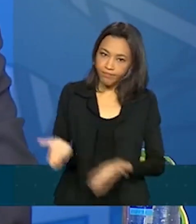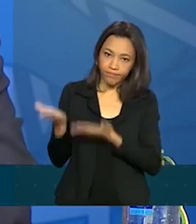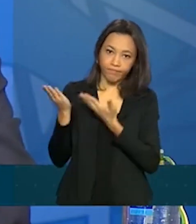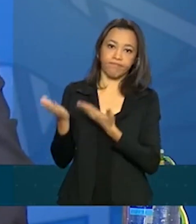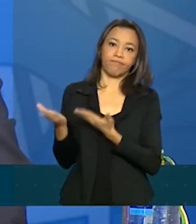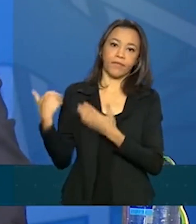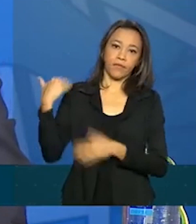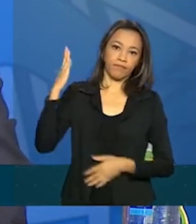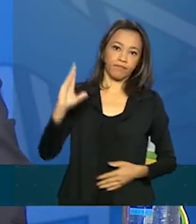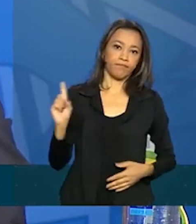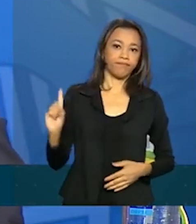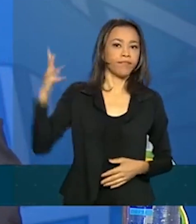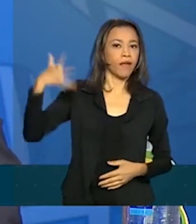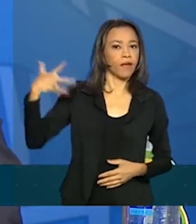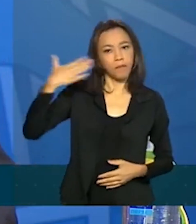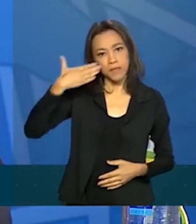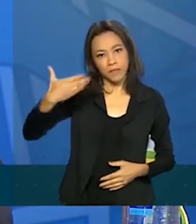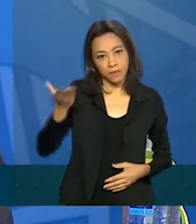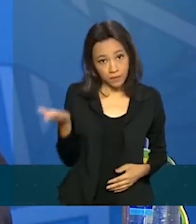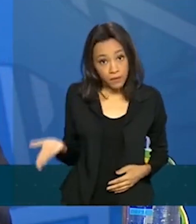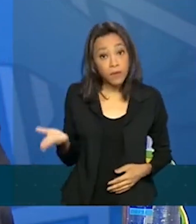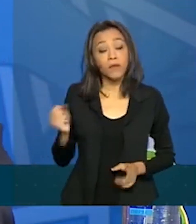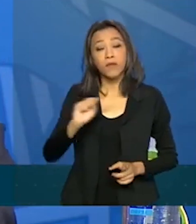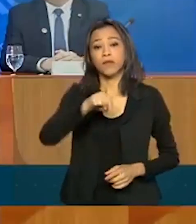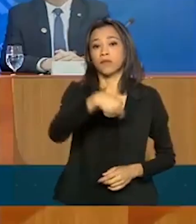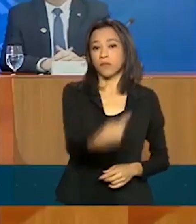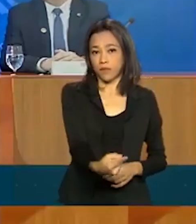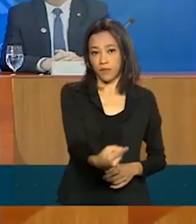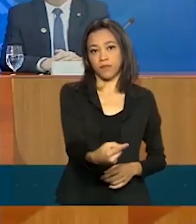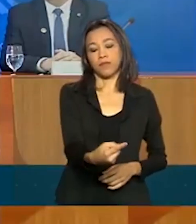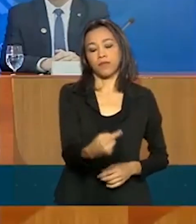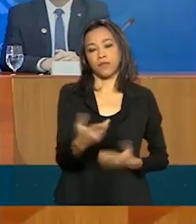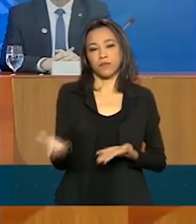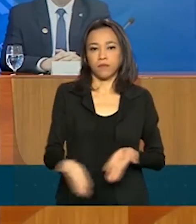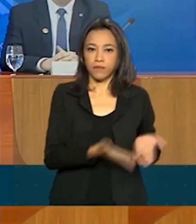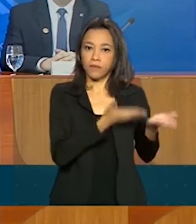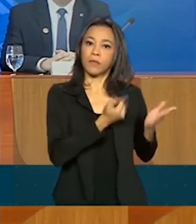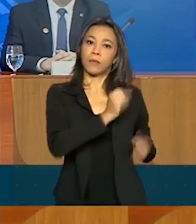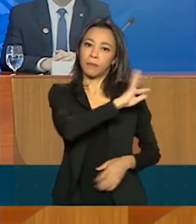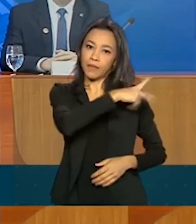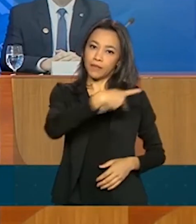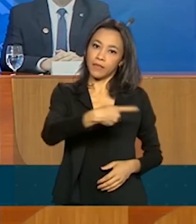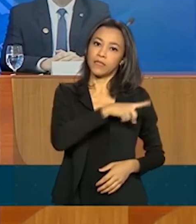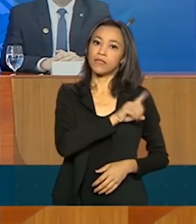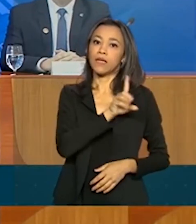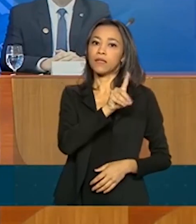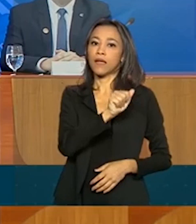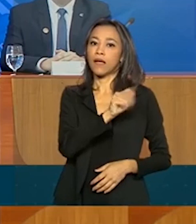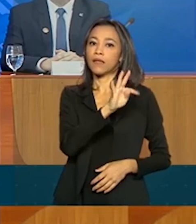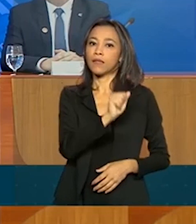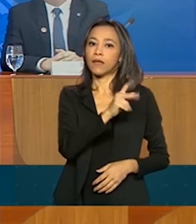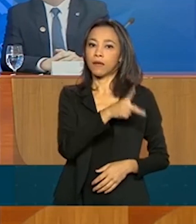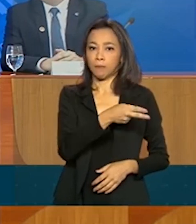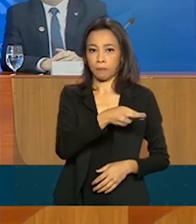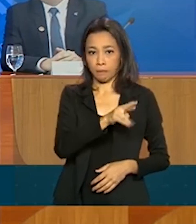ele faça, então, a apresentação e logo depois para o presidente da Dataprev, o doutor Canullo.